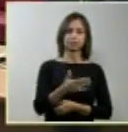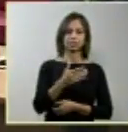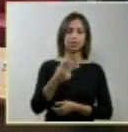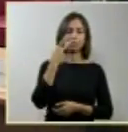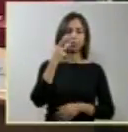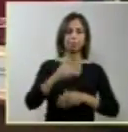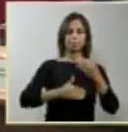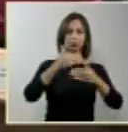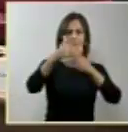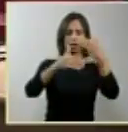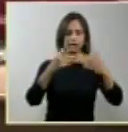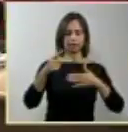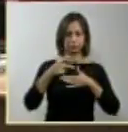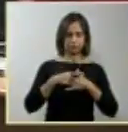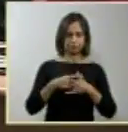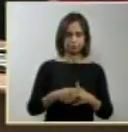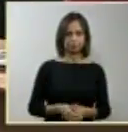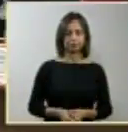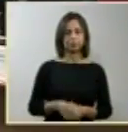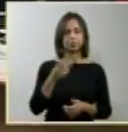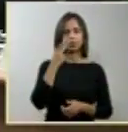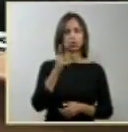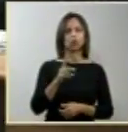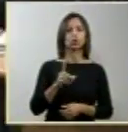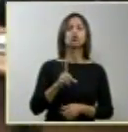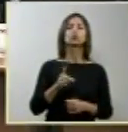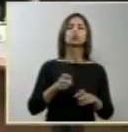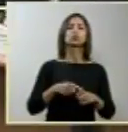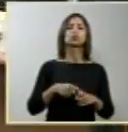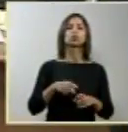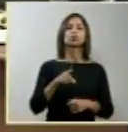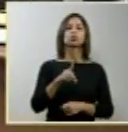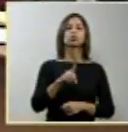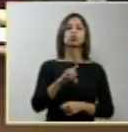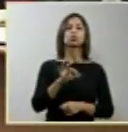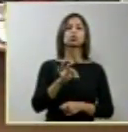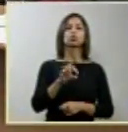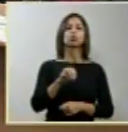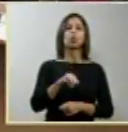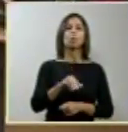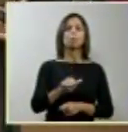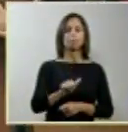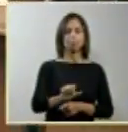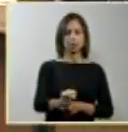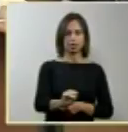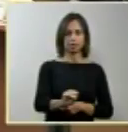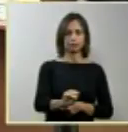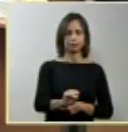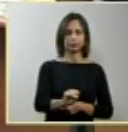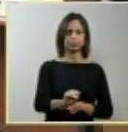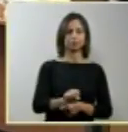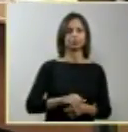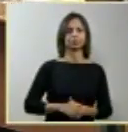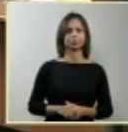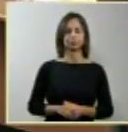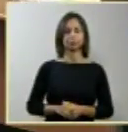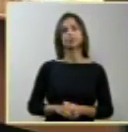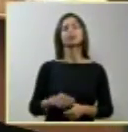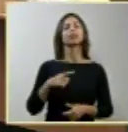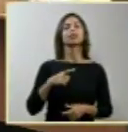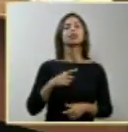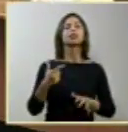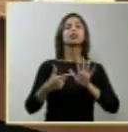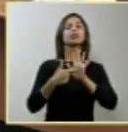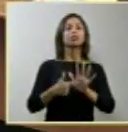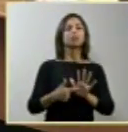pelo doutor Thomas Rafael Golup. A sua excelência apresenta